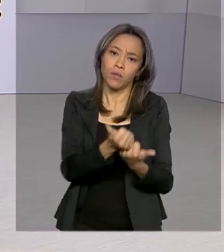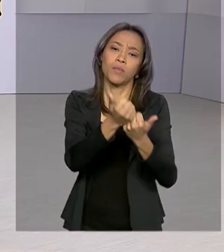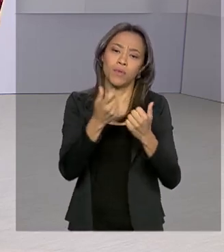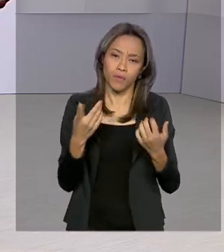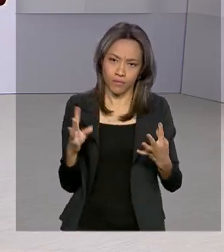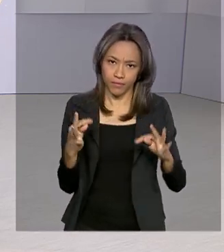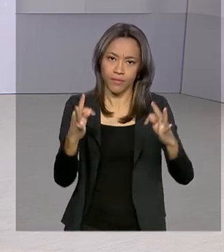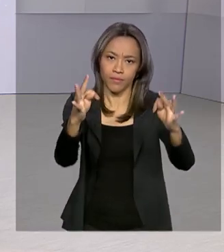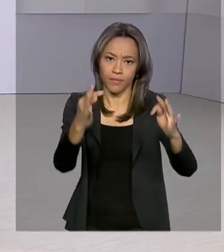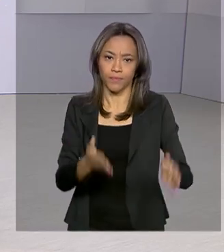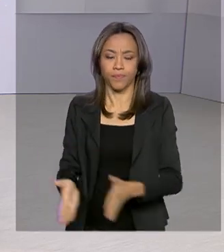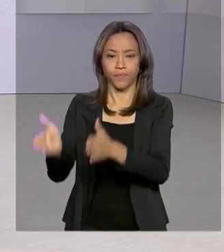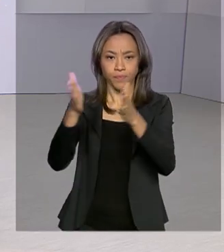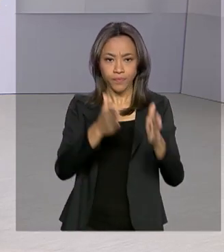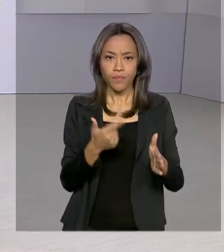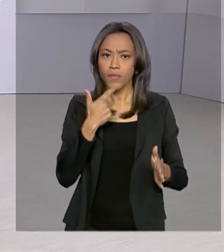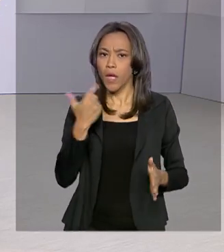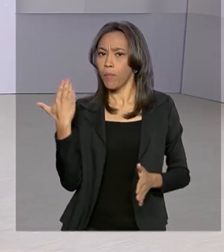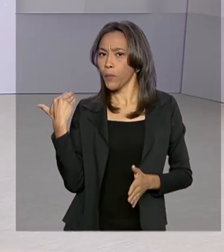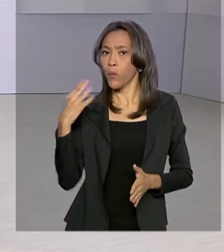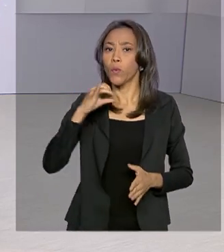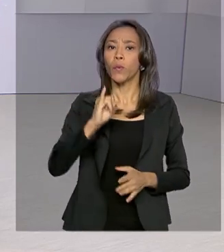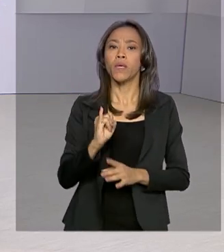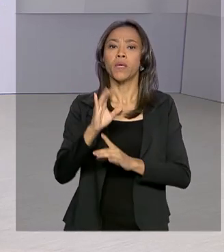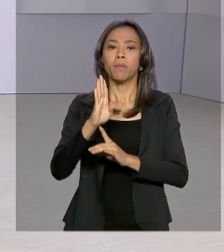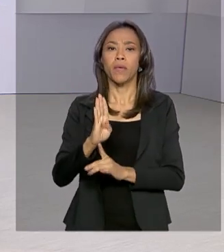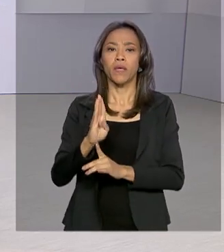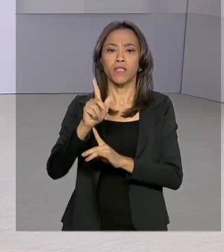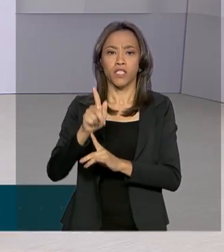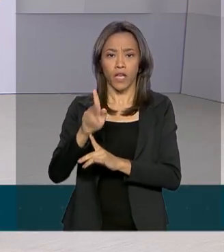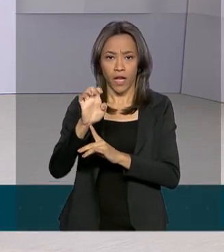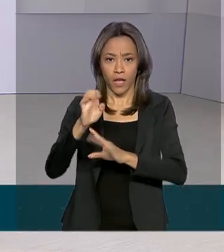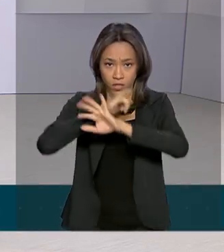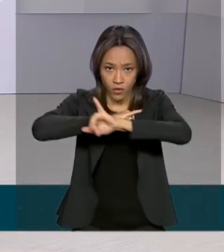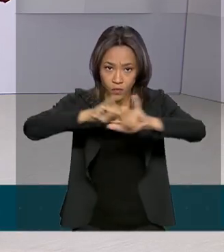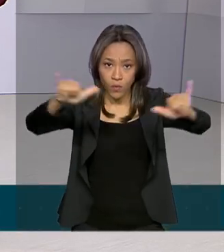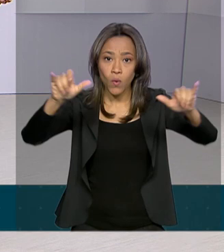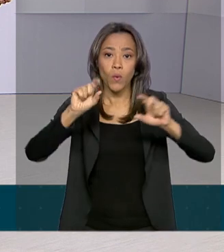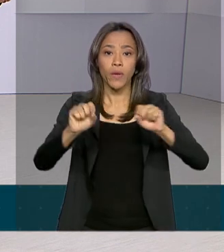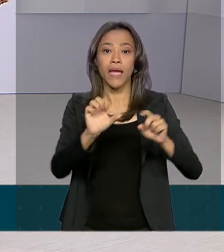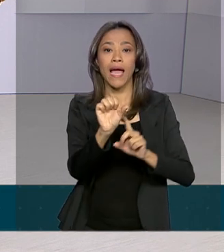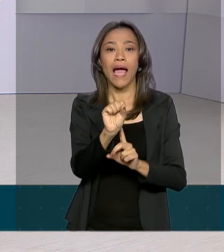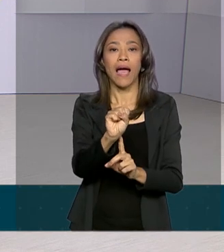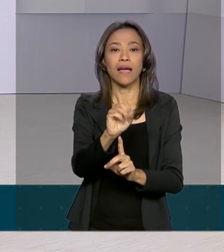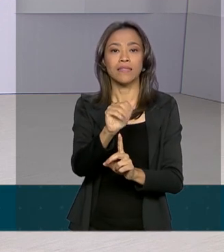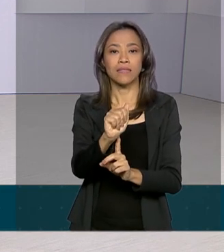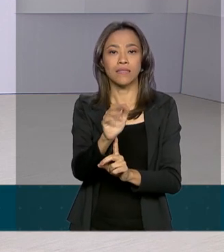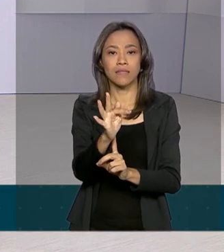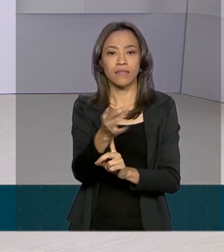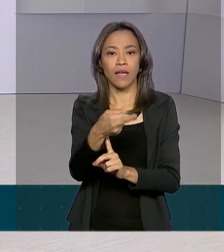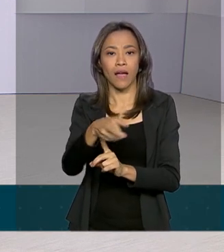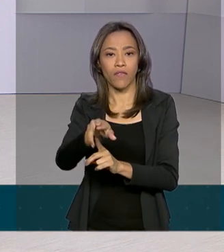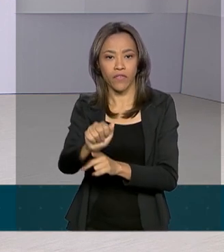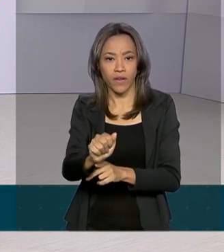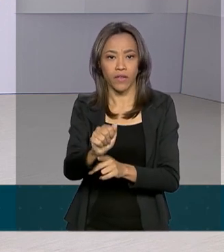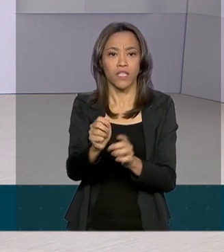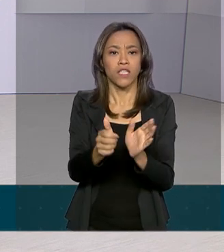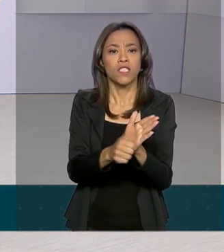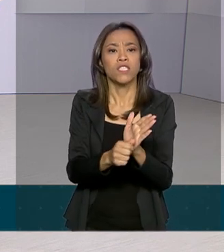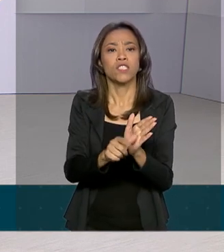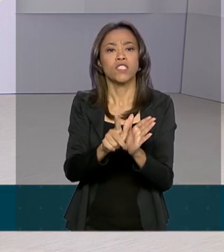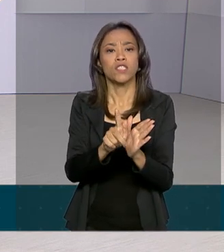E o IBGE divulgou agora há pouco a previsão da safra de grãos para 2020. Mais de 240